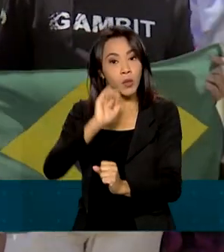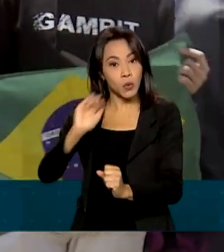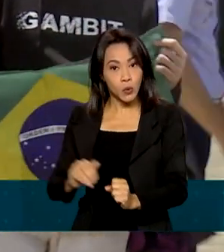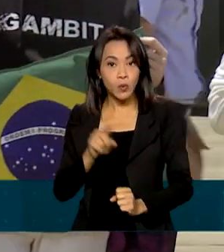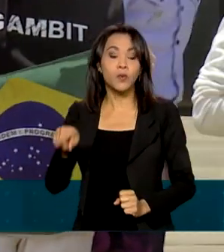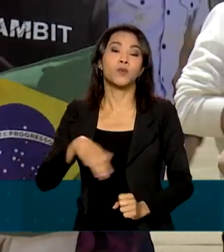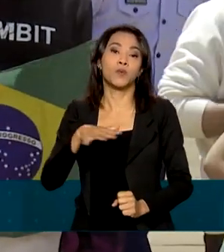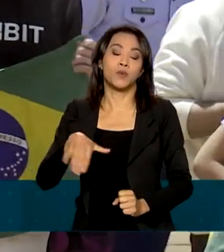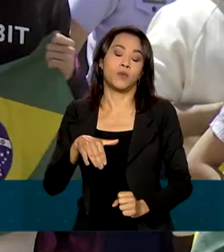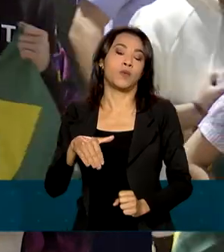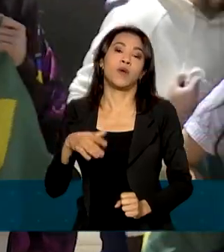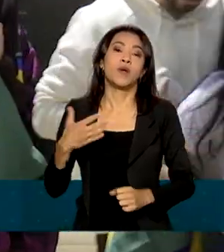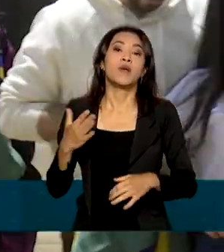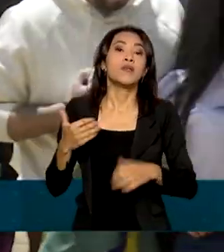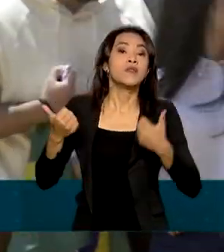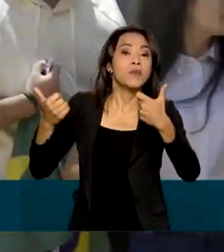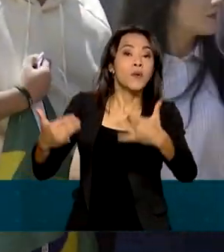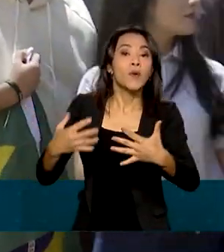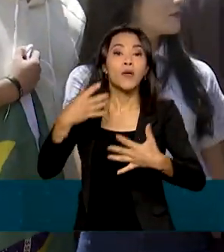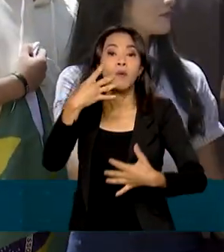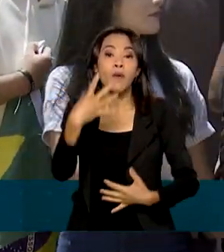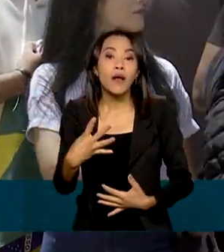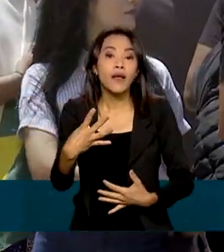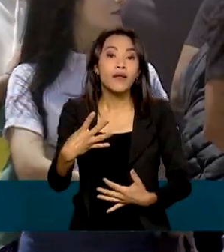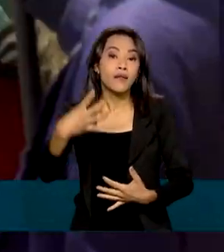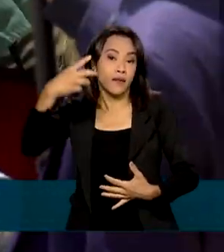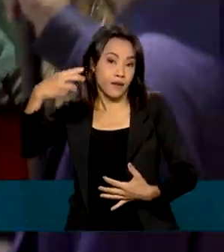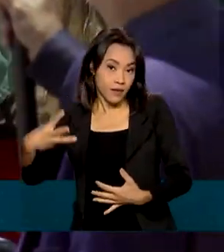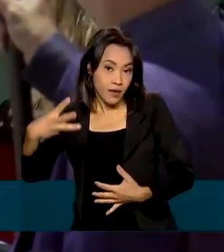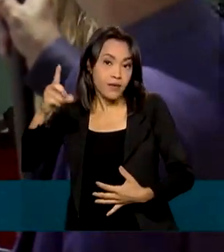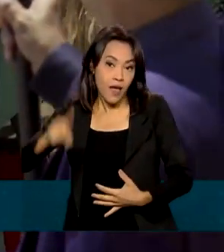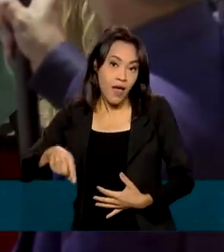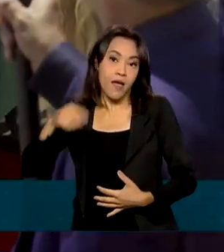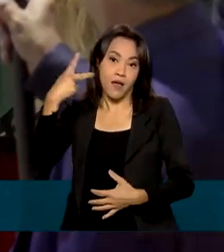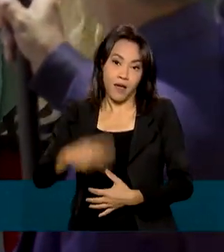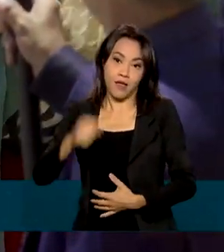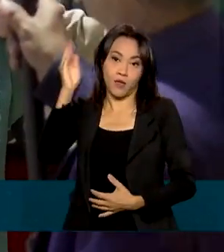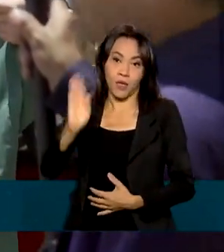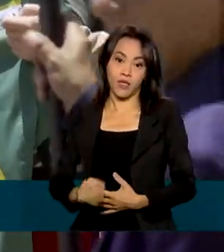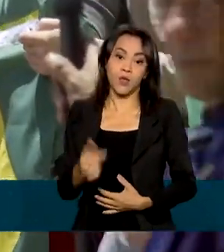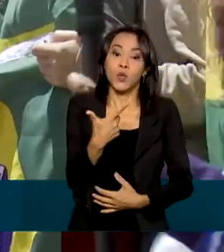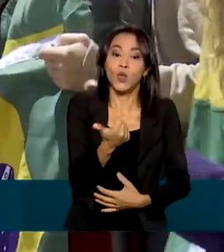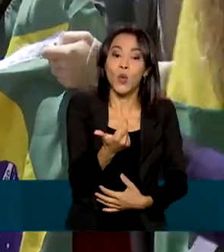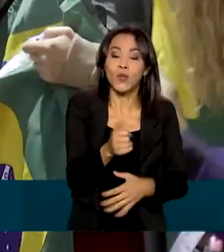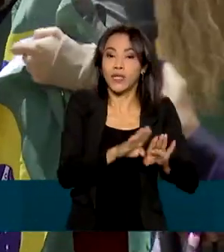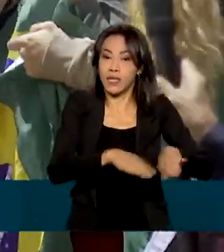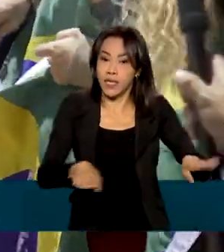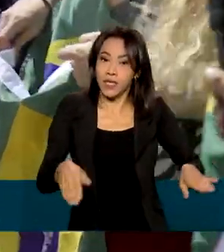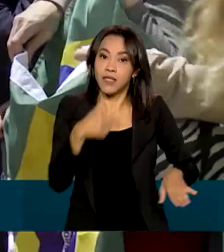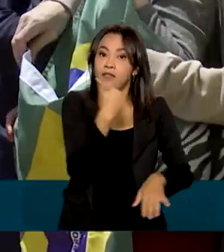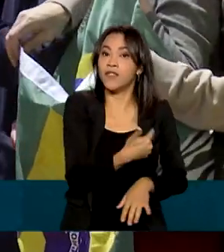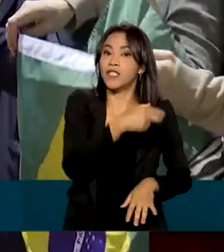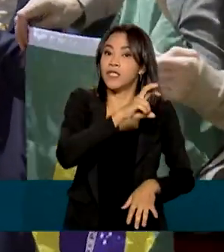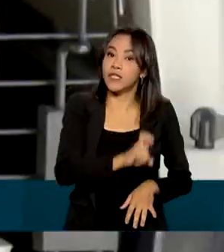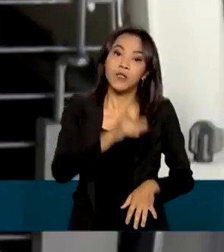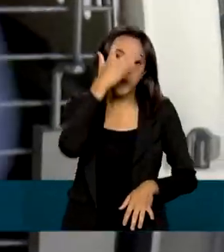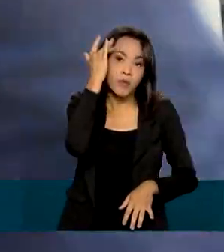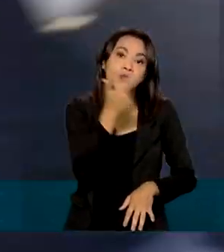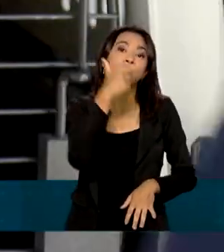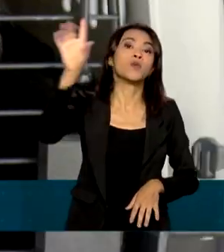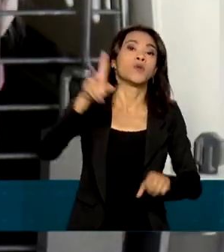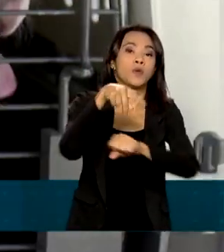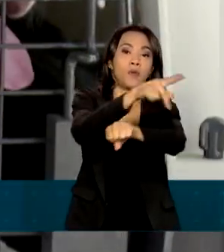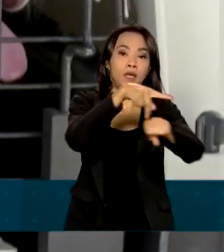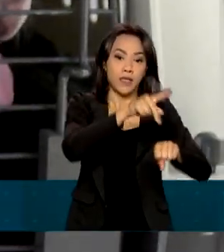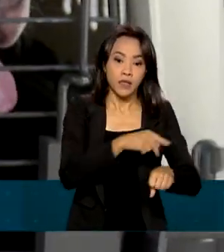Justiça e Segurança Pública, 43 são brasileiros, sendo 12 crianças e 25 estrangeiros. Os